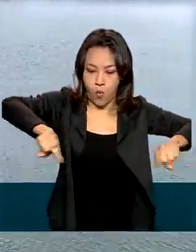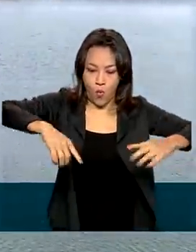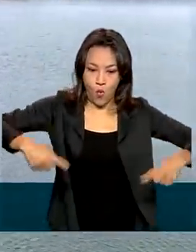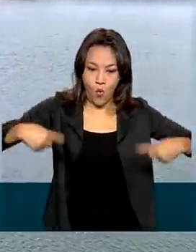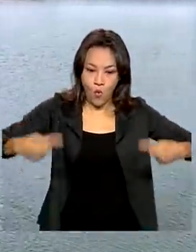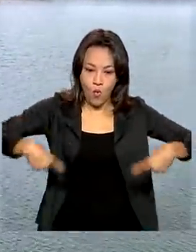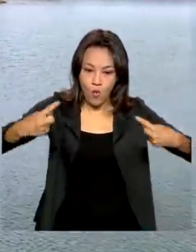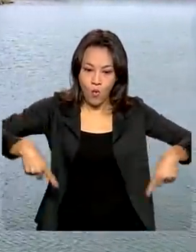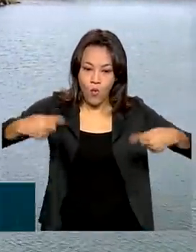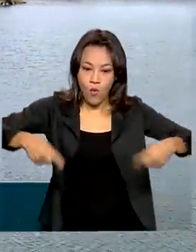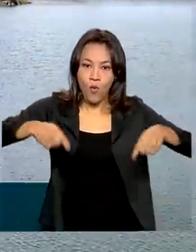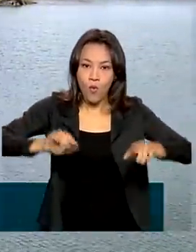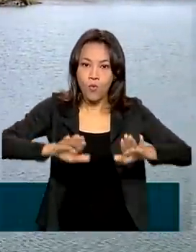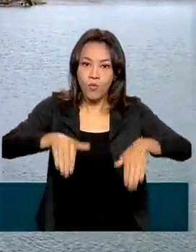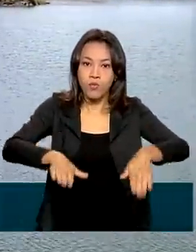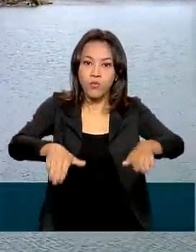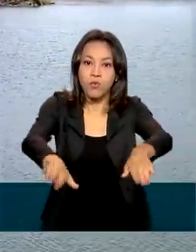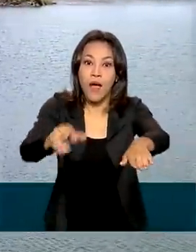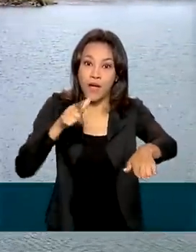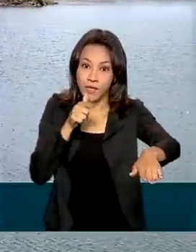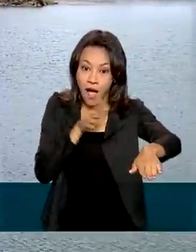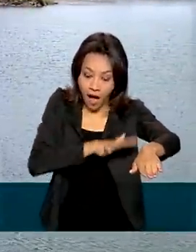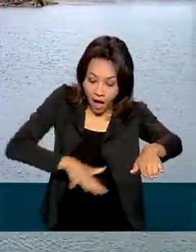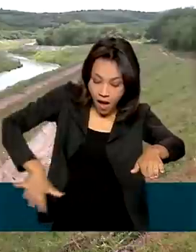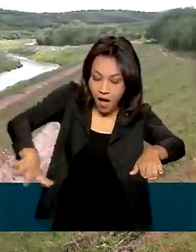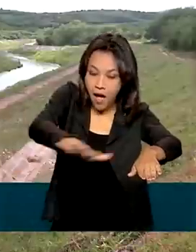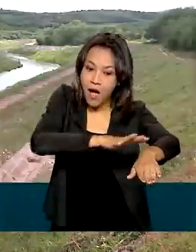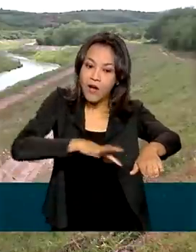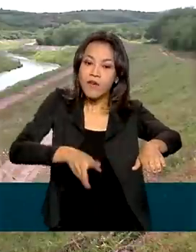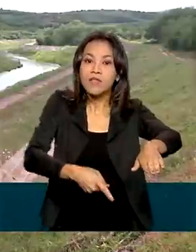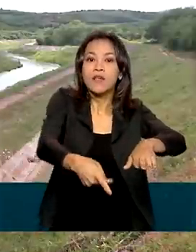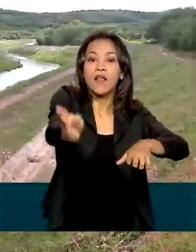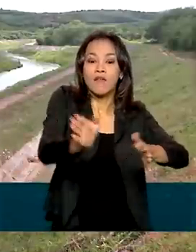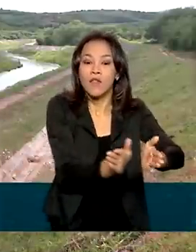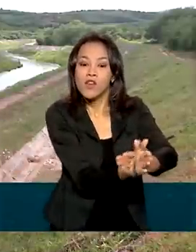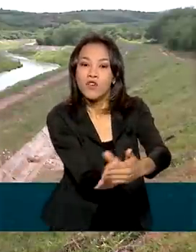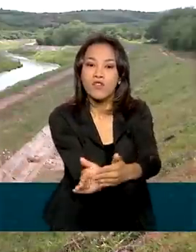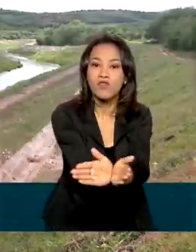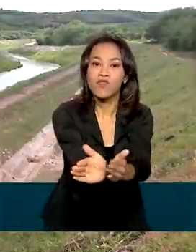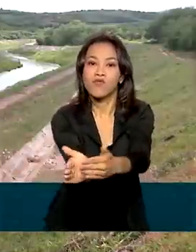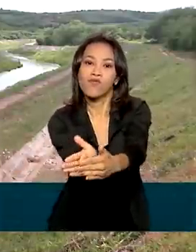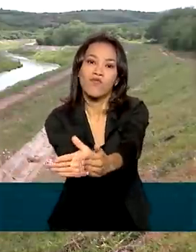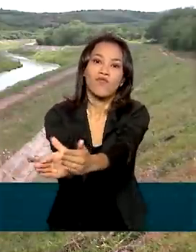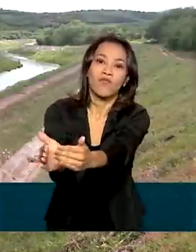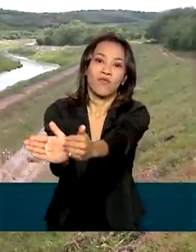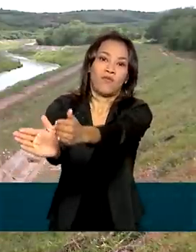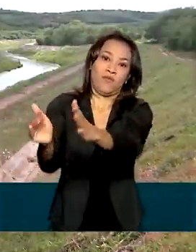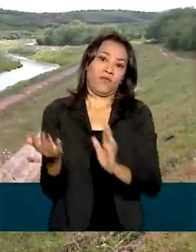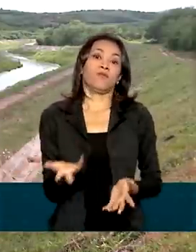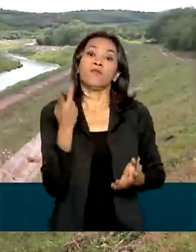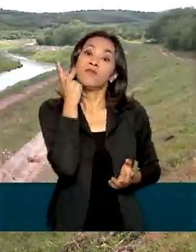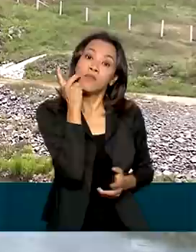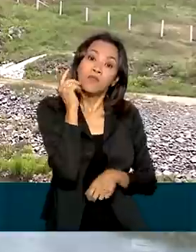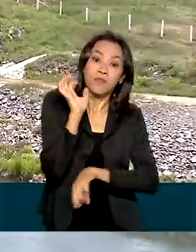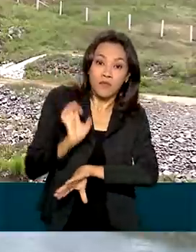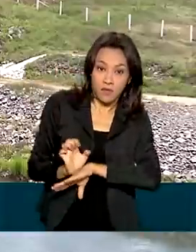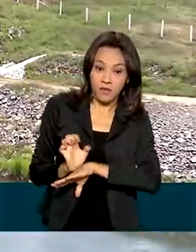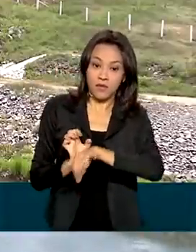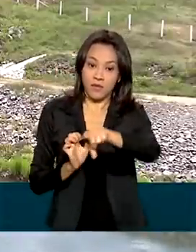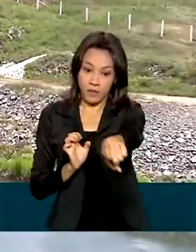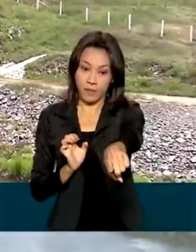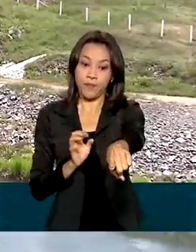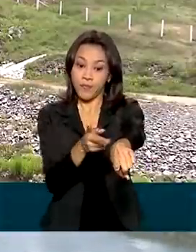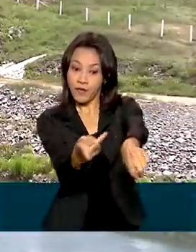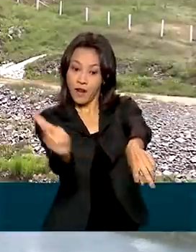grande caixa d'água. Essa água foi armazenada e vai ser distribuída por canais que vão percorrer o sertão do Ceará. Da barragem, as